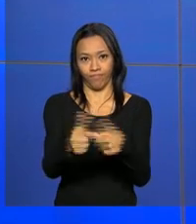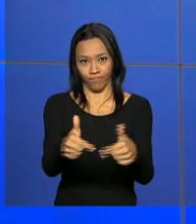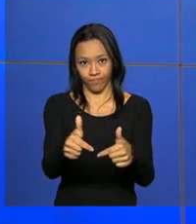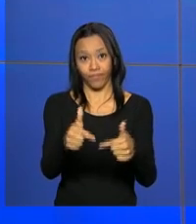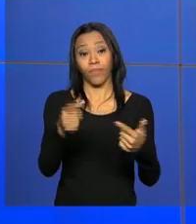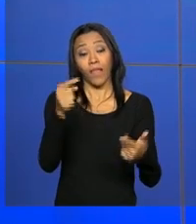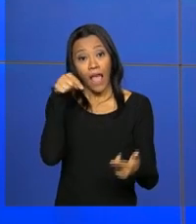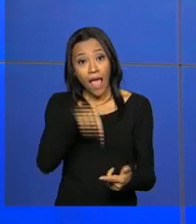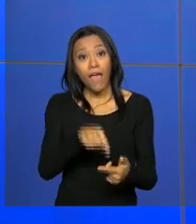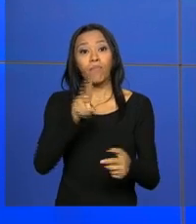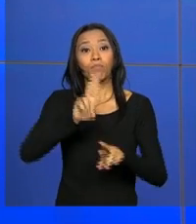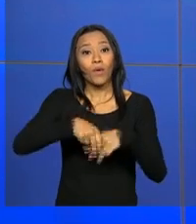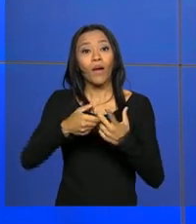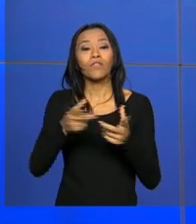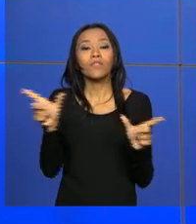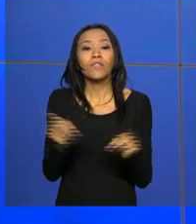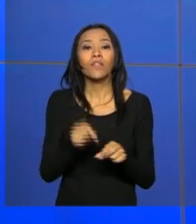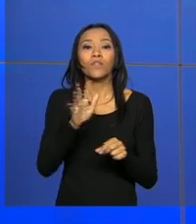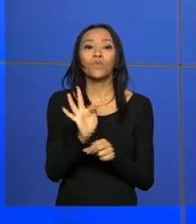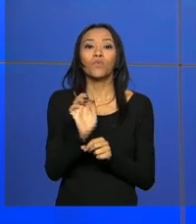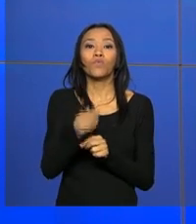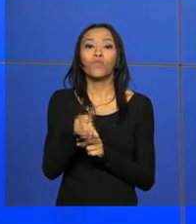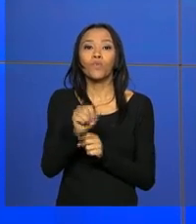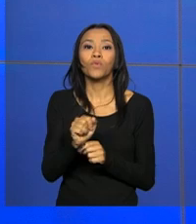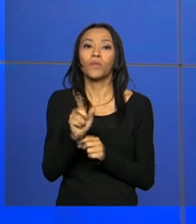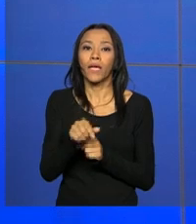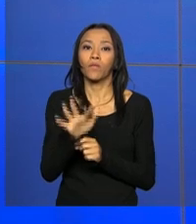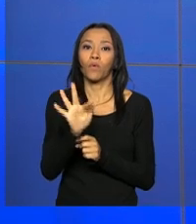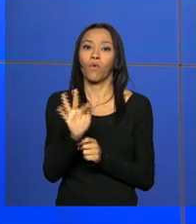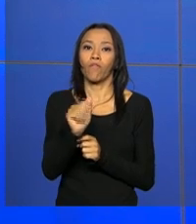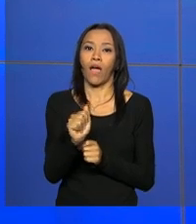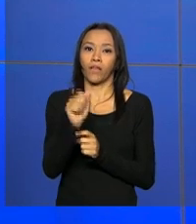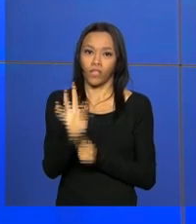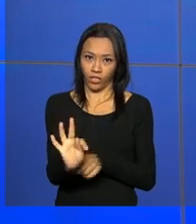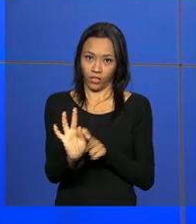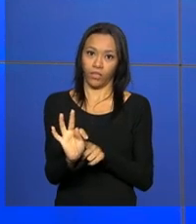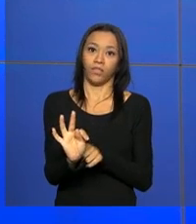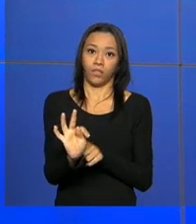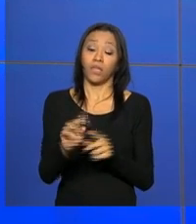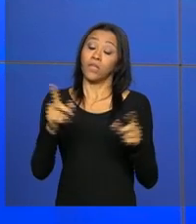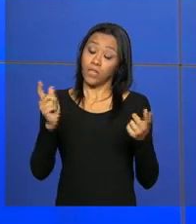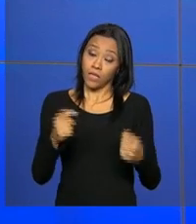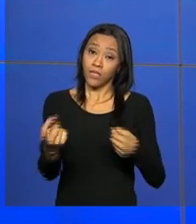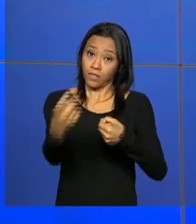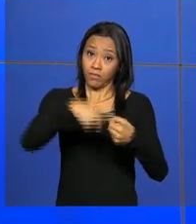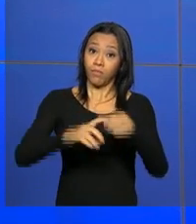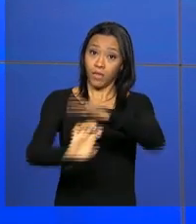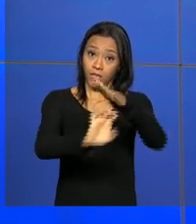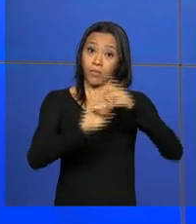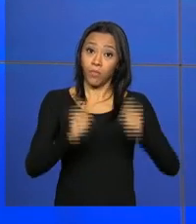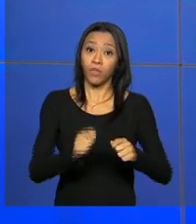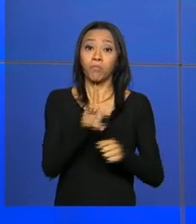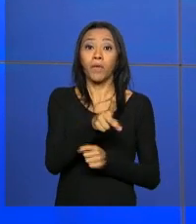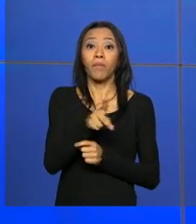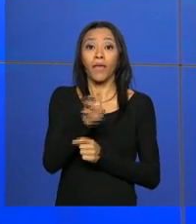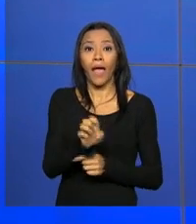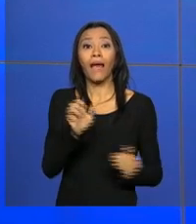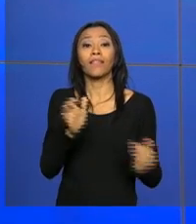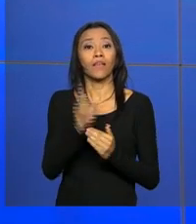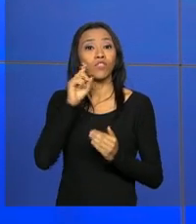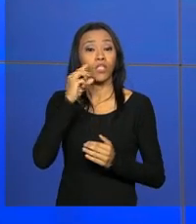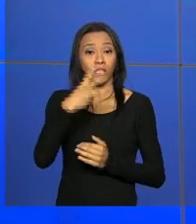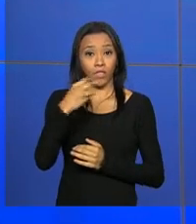recurso é proveniente do Fundo de Amparo ao Trabalhador e as empresas podem aderir ao PPE até 31 de dezembro de